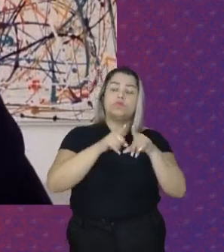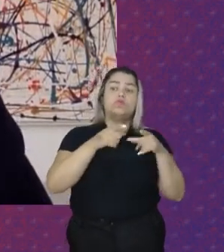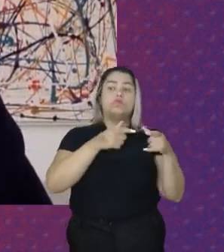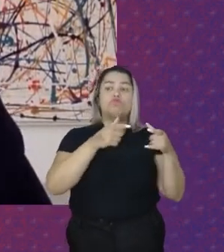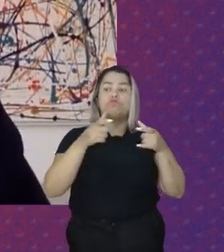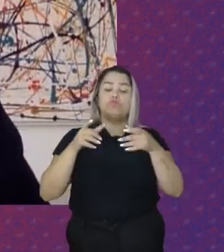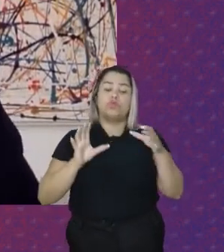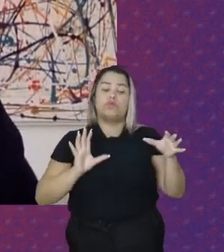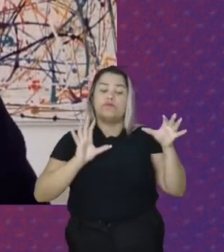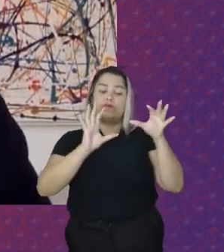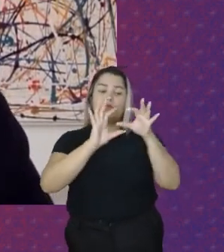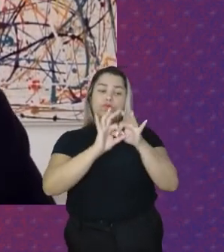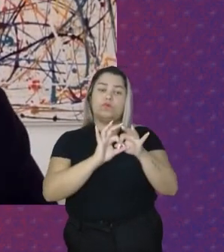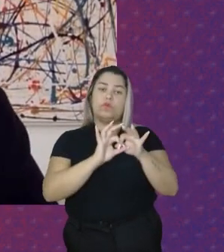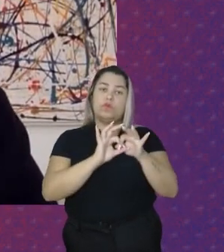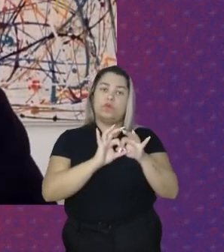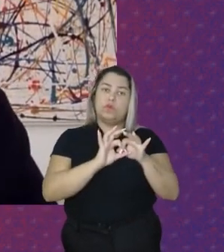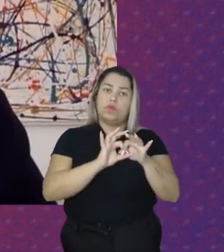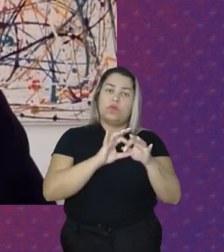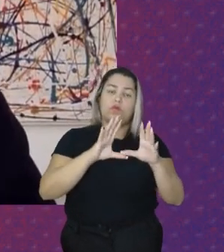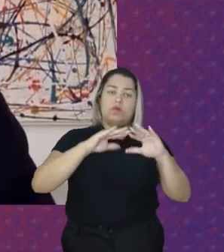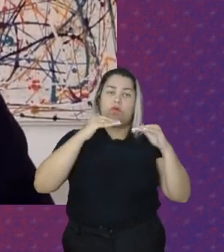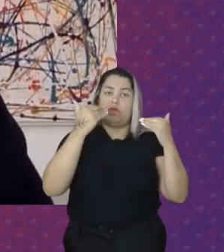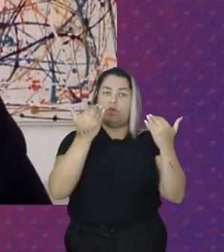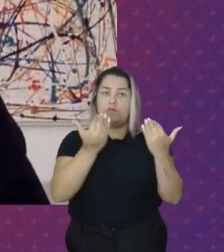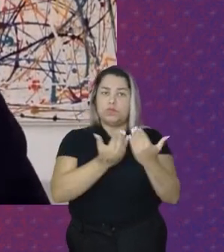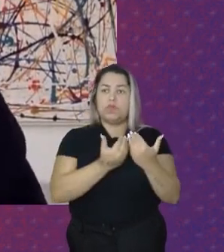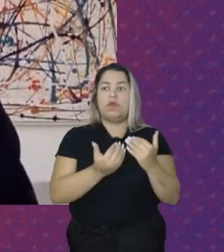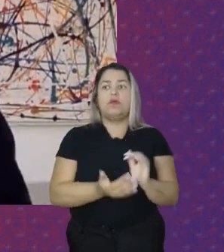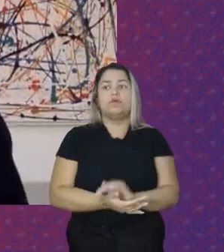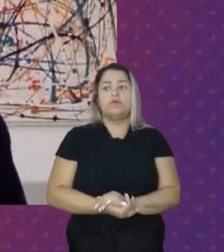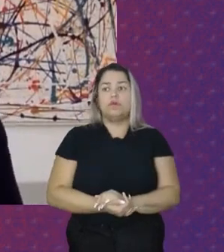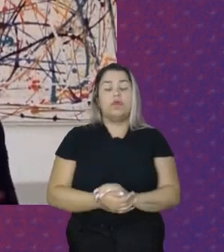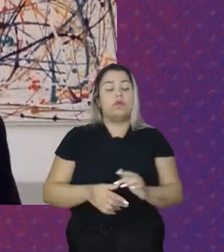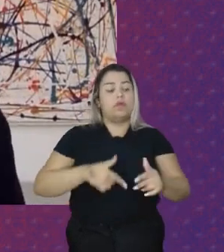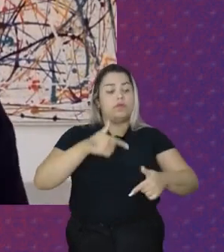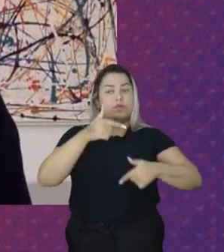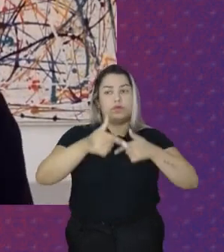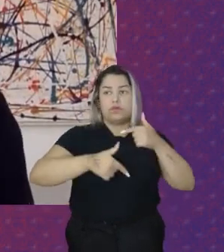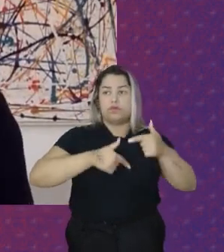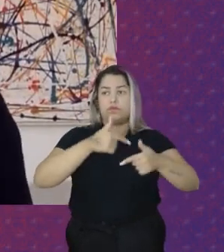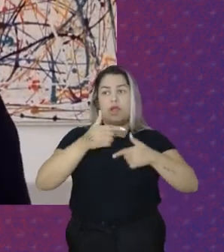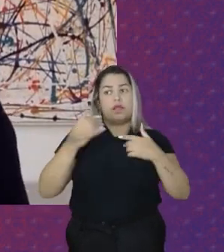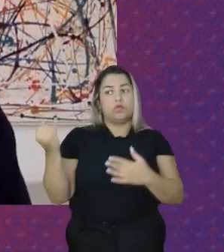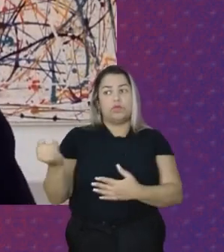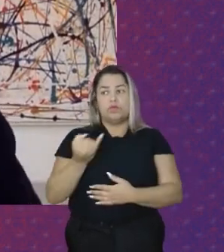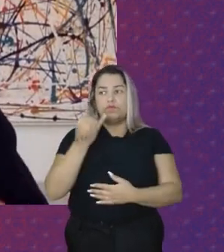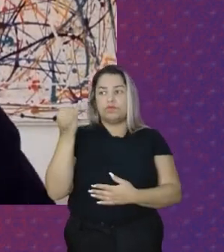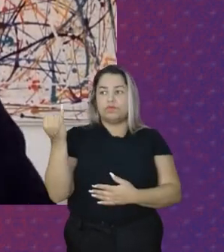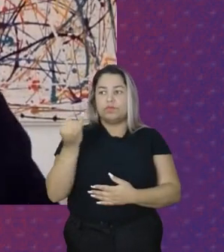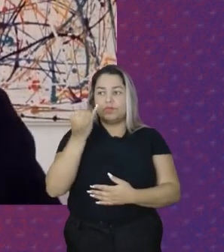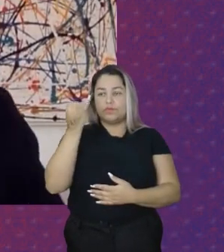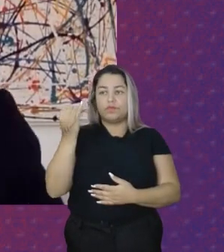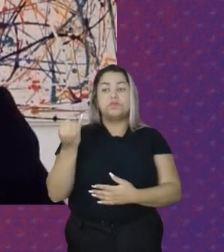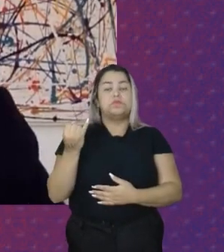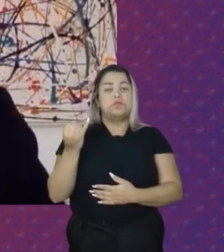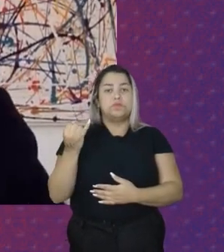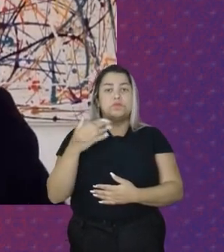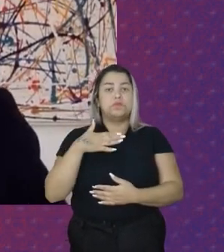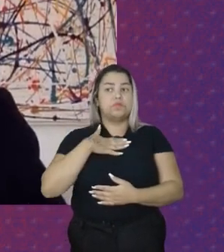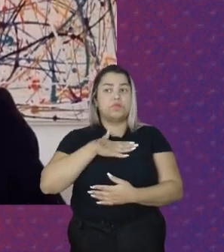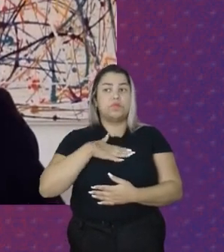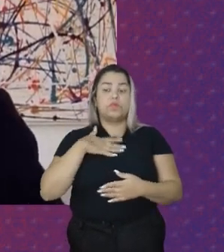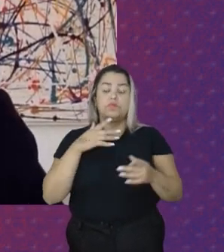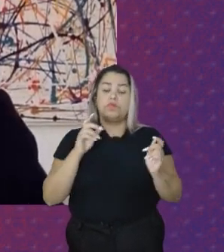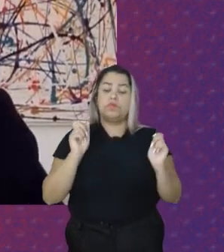vínculos Com a comunidade Então é um trabalho Essencial Para a satisfação De